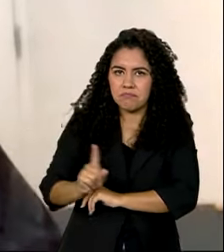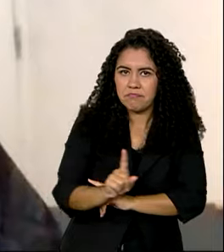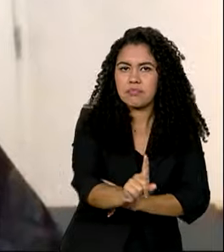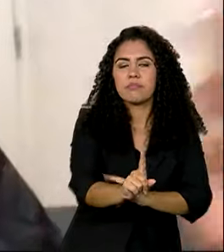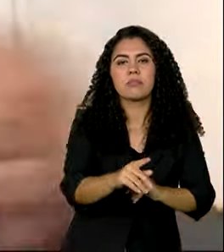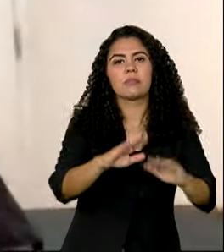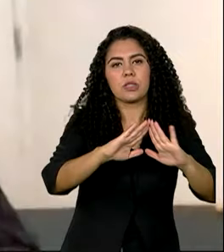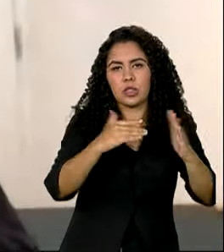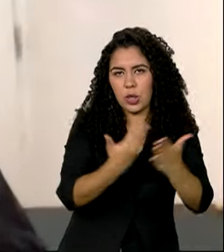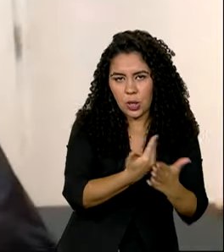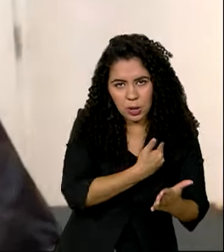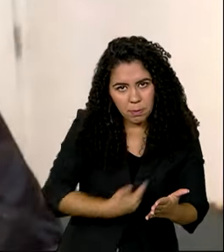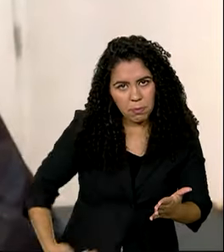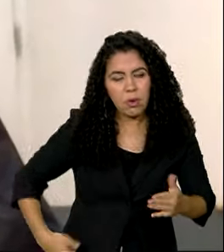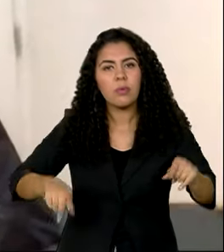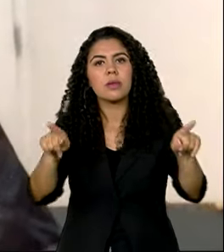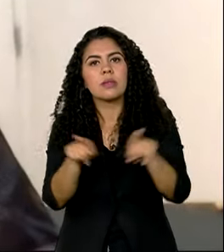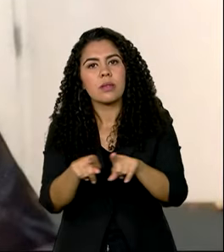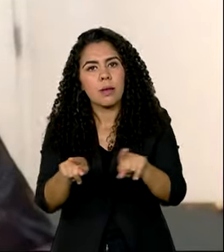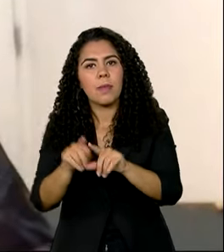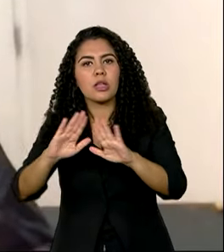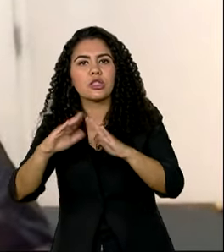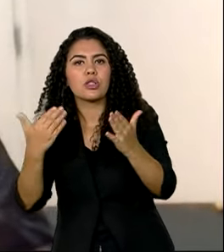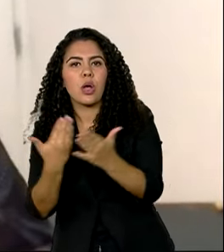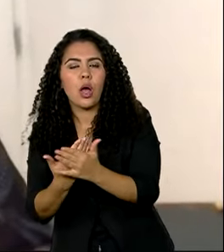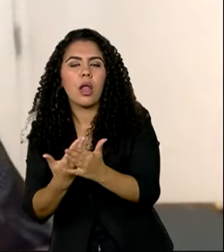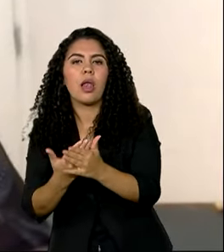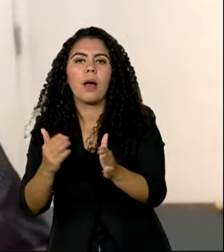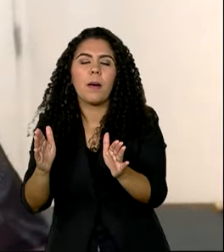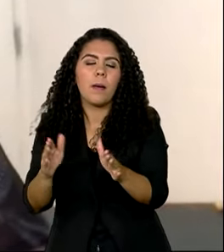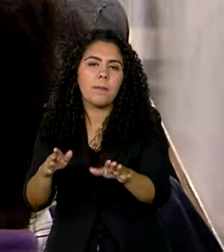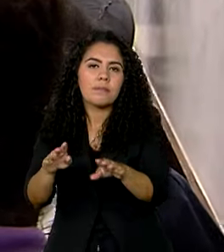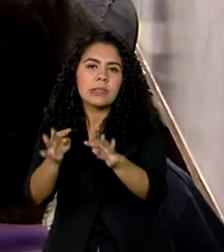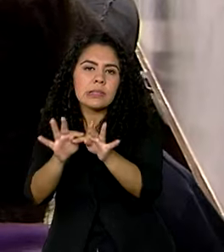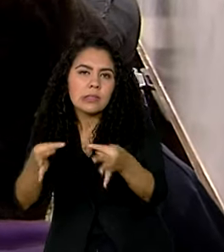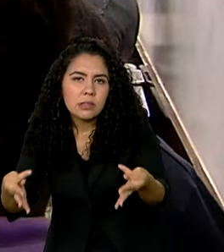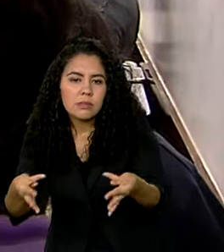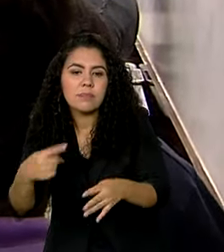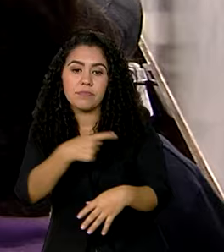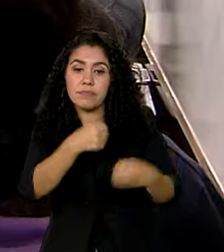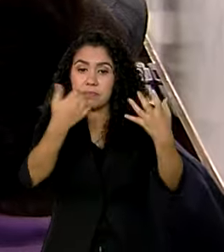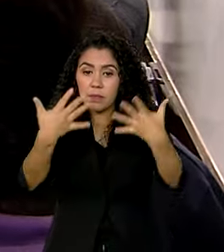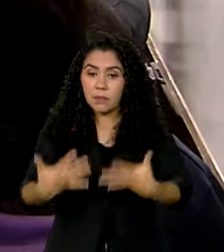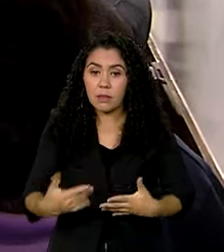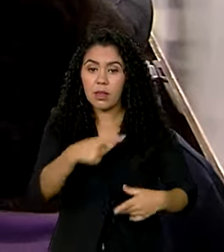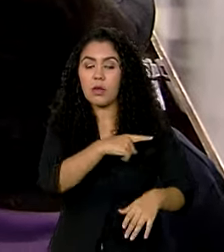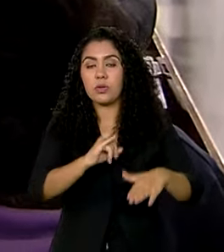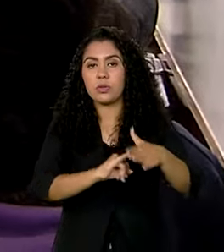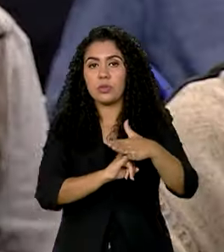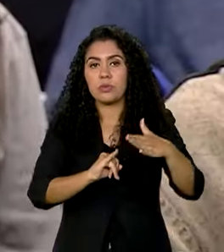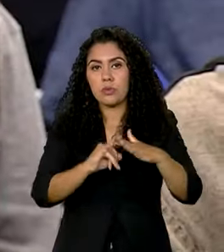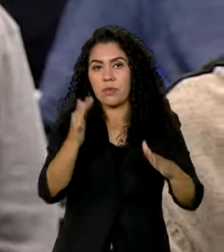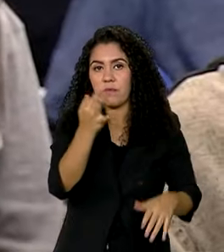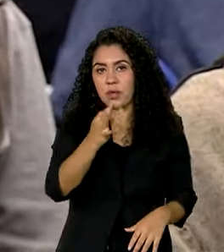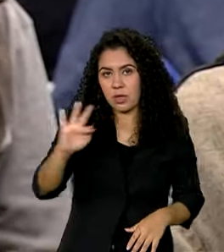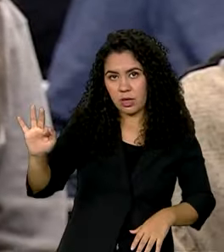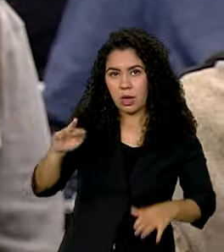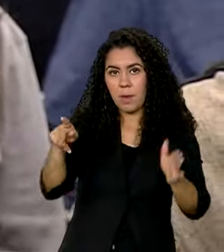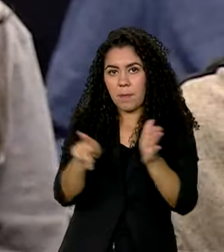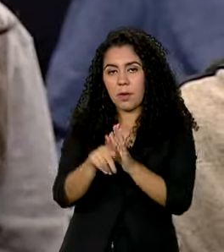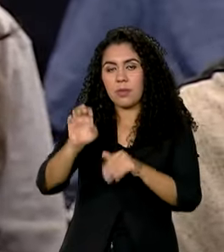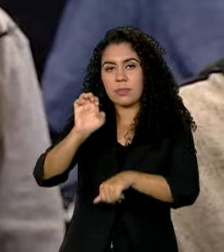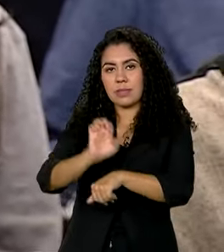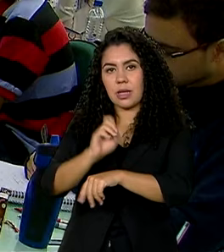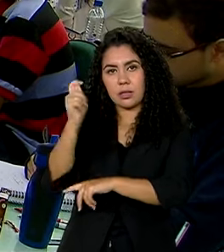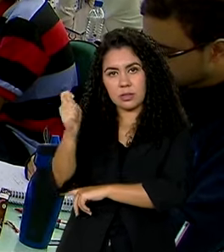pública em geral e escola pública baixa renda, que é um recorte que tem também. O estudo da Universidade Federal de São Paulo mostra ainda